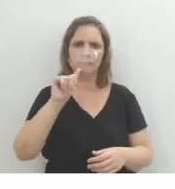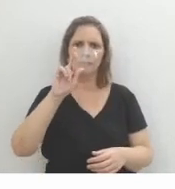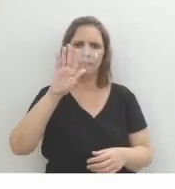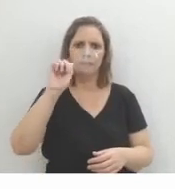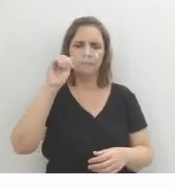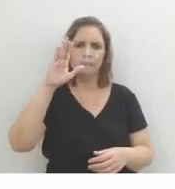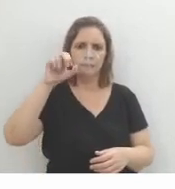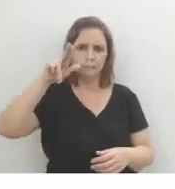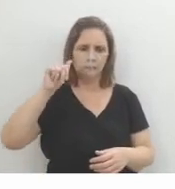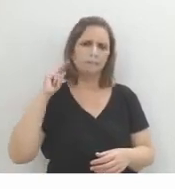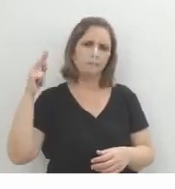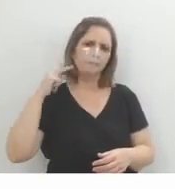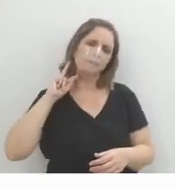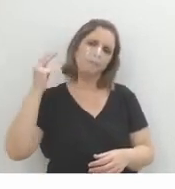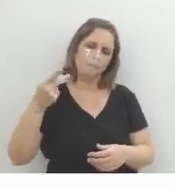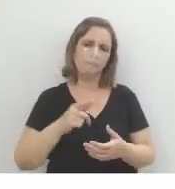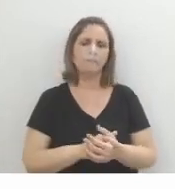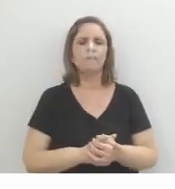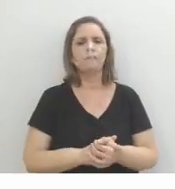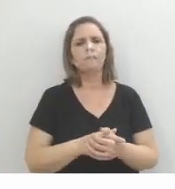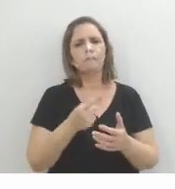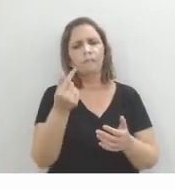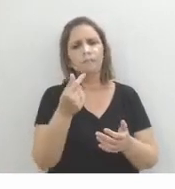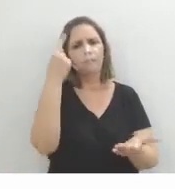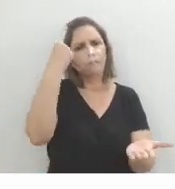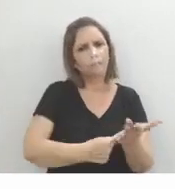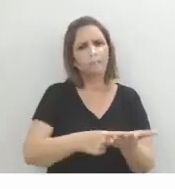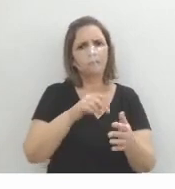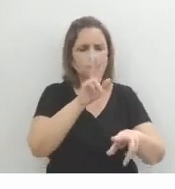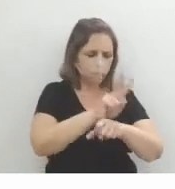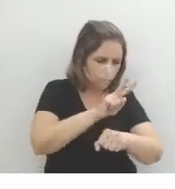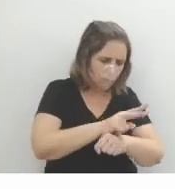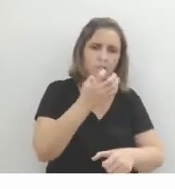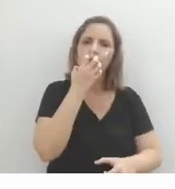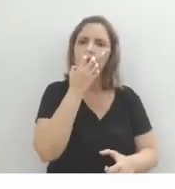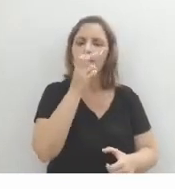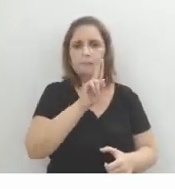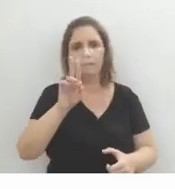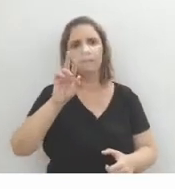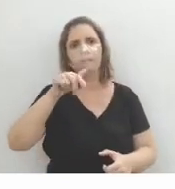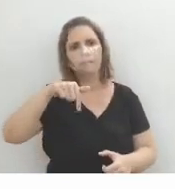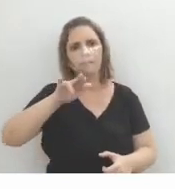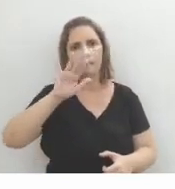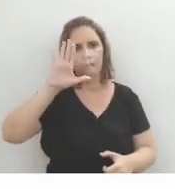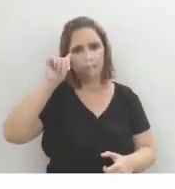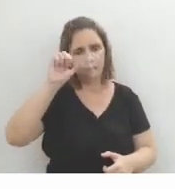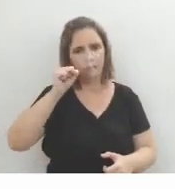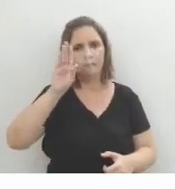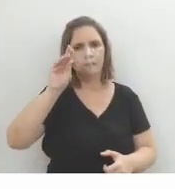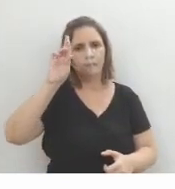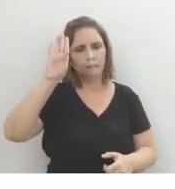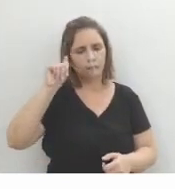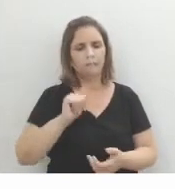residia o filósofo. O dinheiro vem acompanhado do compromisso de cuidar do cachorro, também chamado Quim Casborba. Eu já tinha